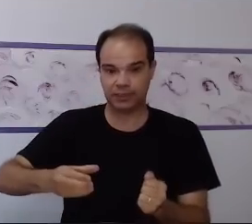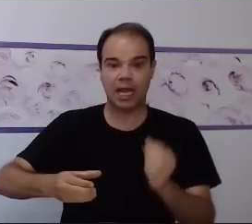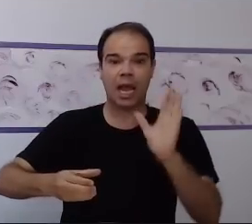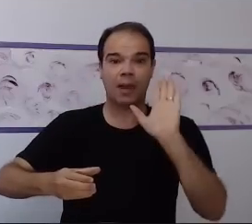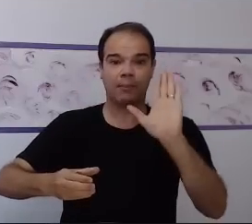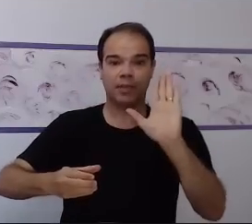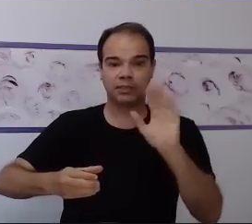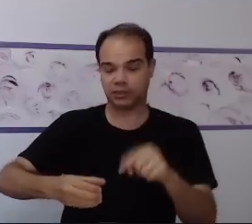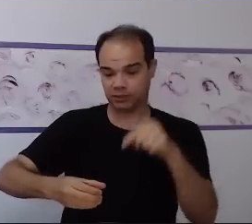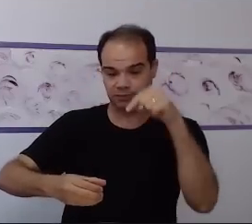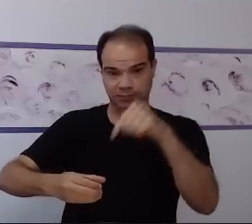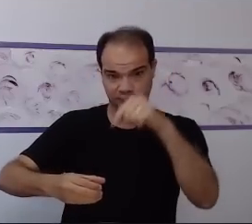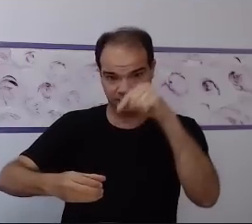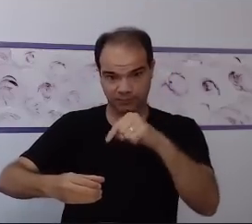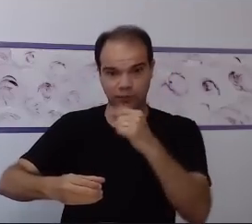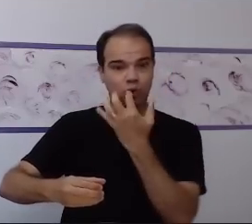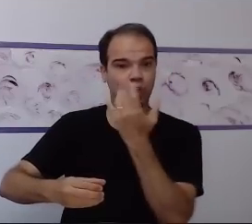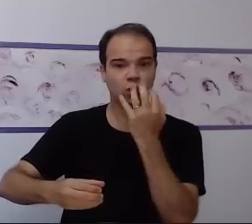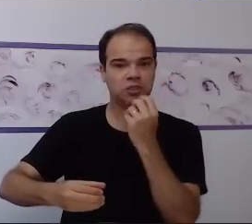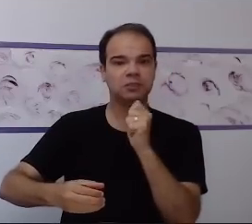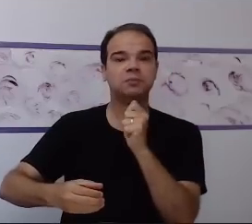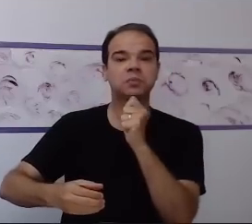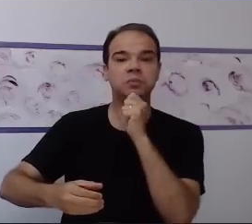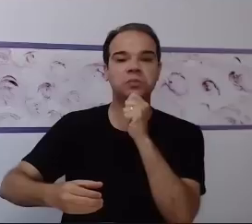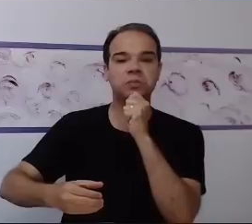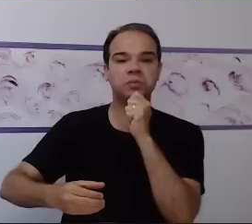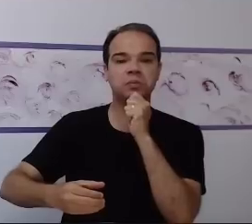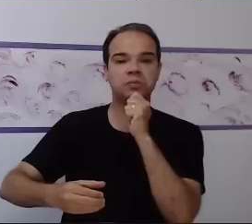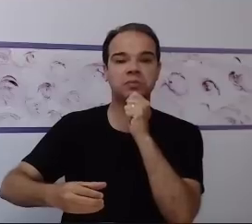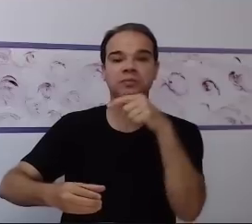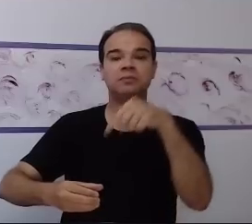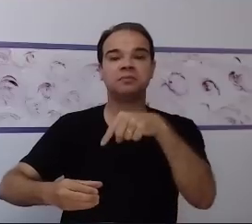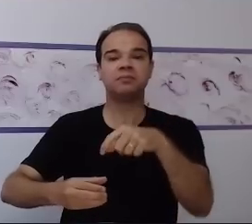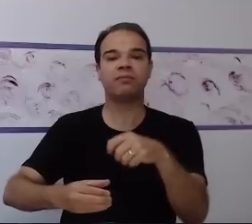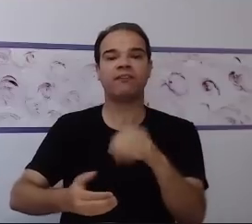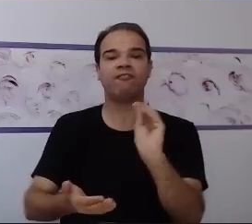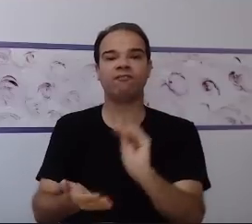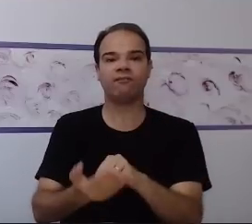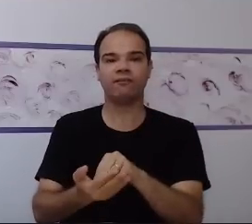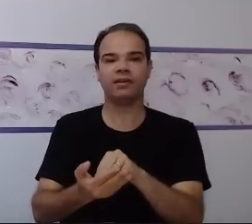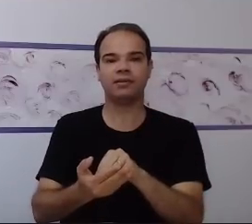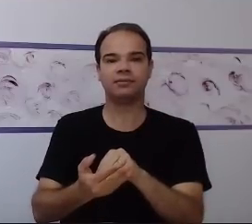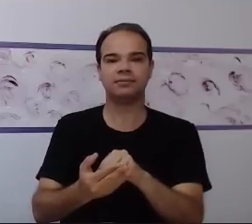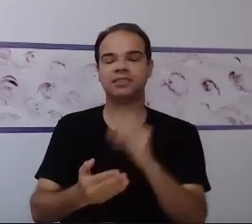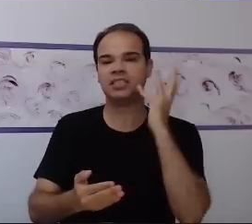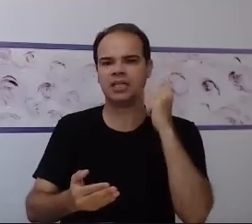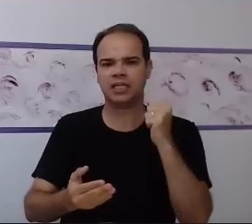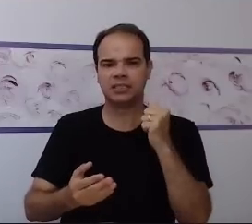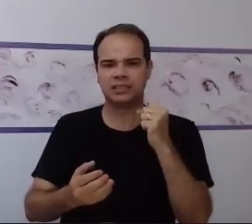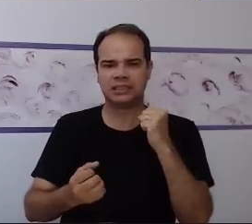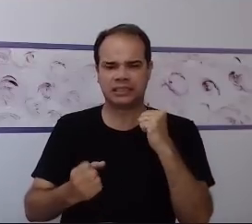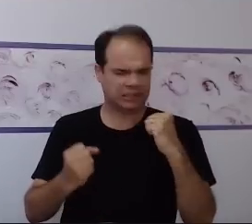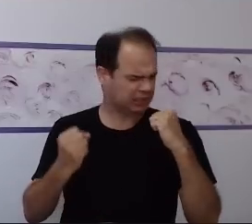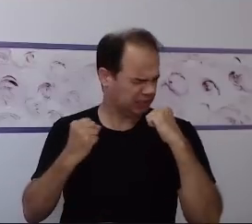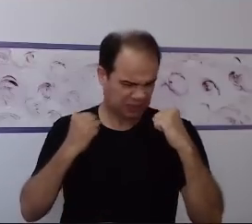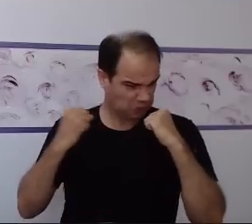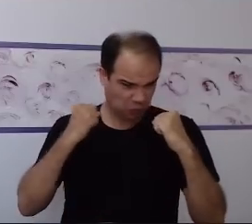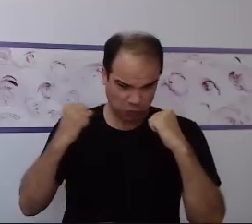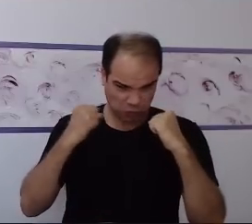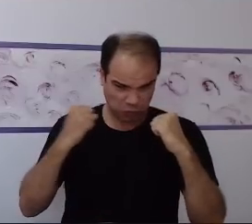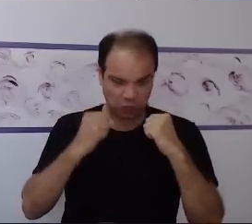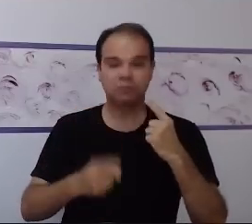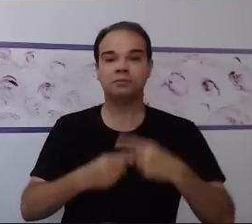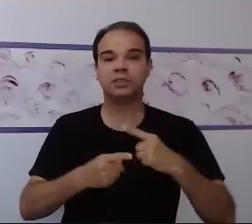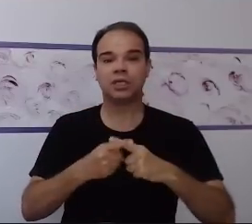apresentado nesse café da manhã, ele entra numa crise. Porque a rotina dele é o todinho. Então,